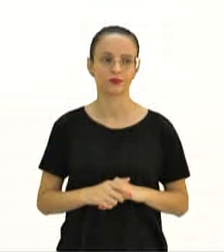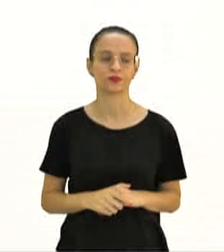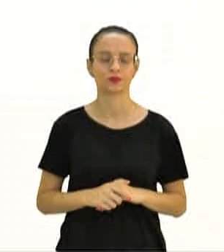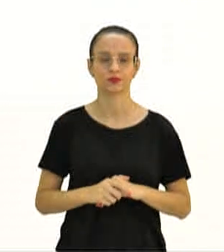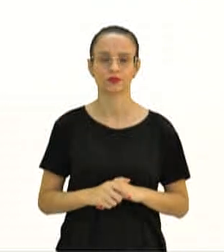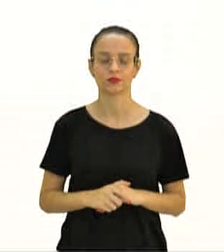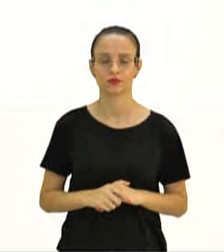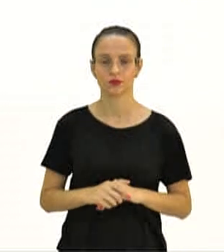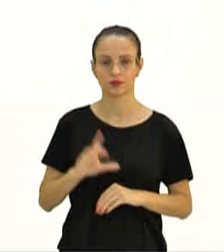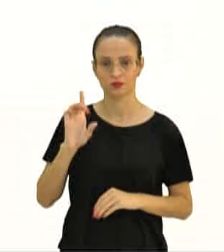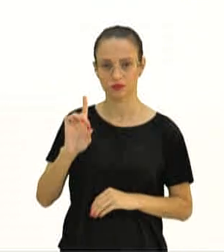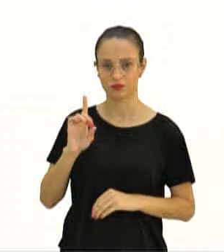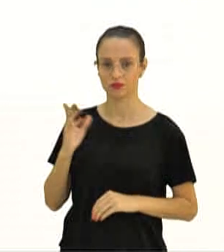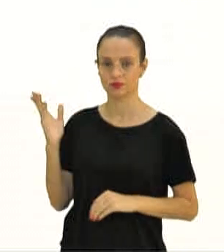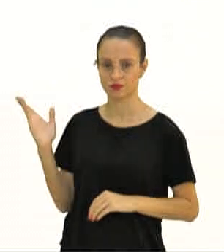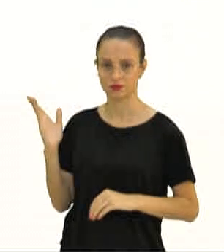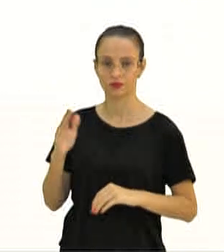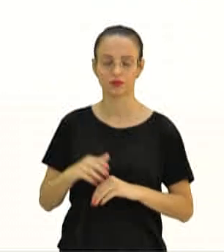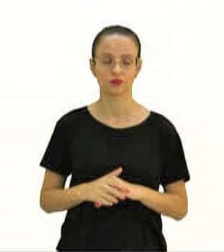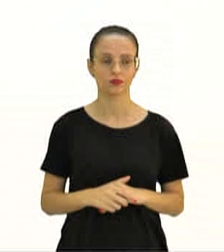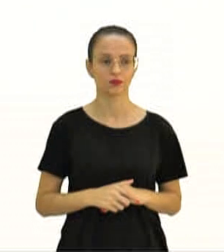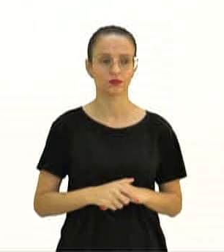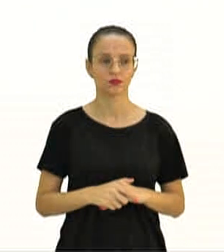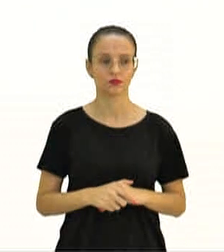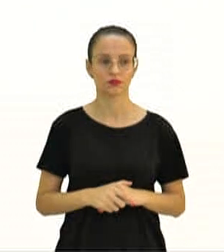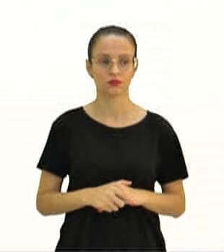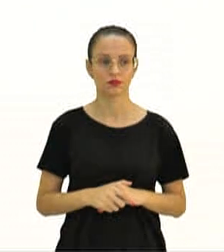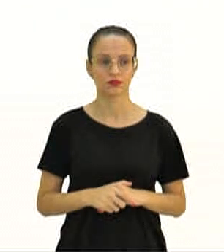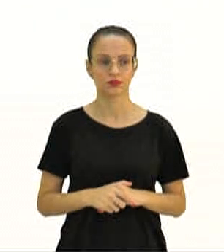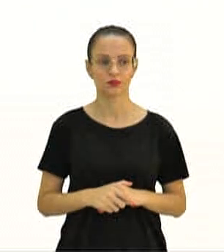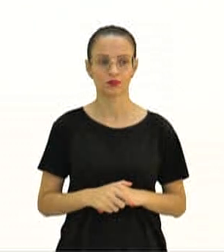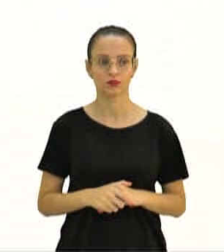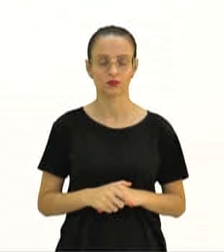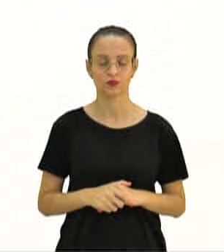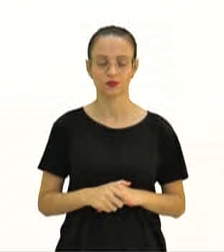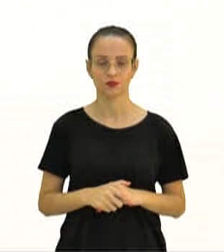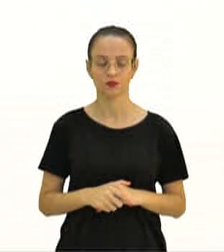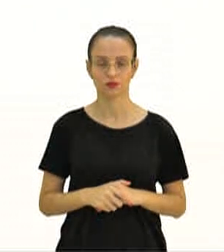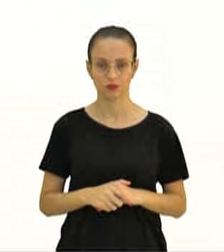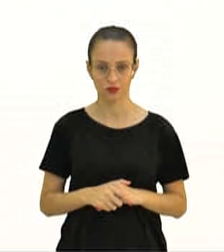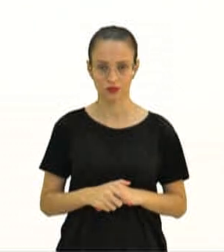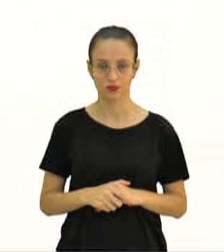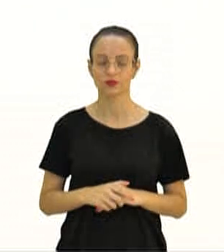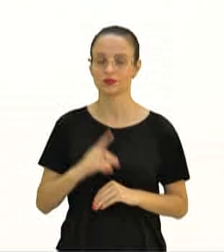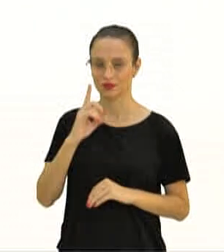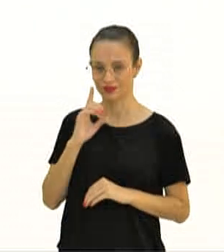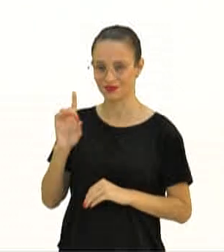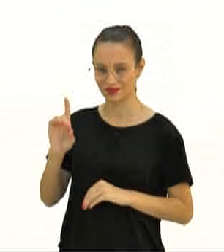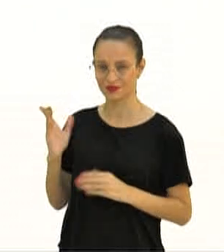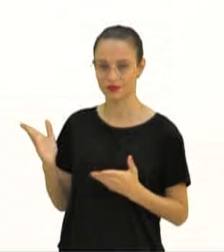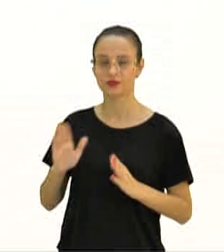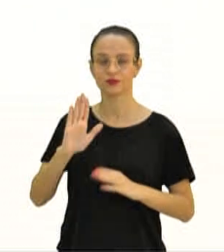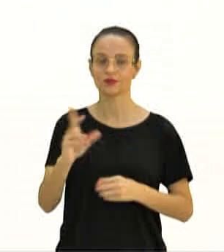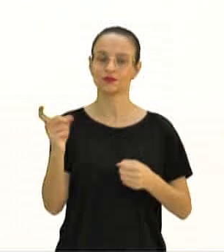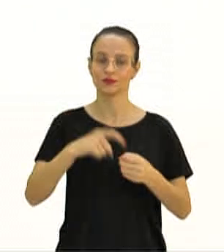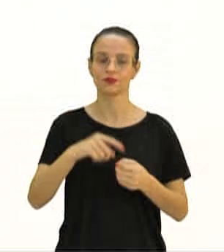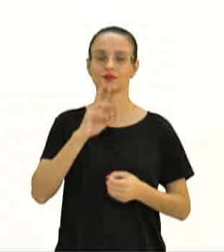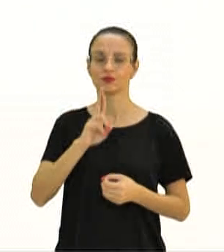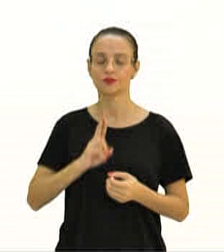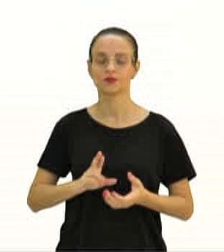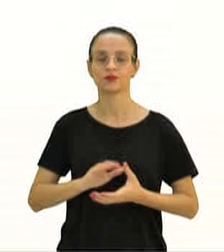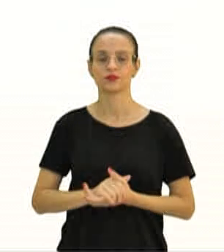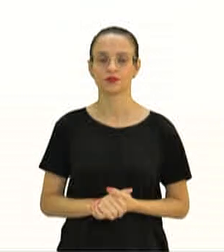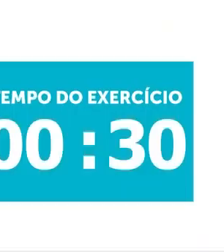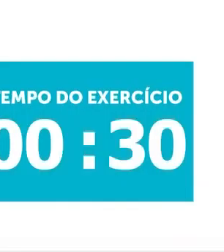Alternativa D, eucária, arqueia e funghi. C, perdão. E alternativa D, eucária, funghi e plant. Já voltamos com a resposta.